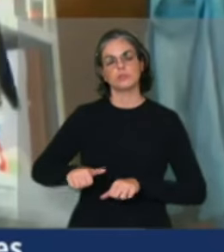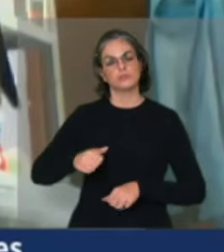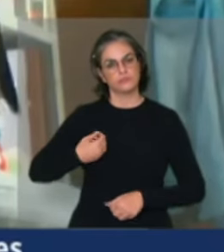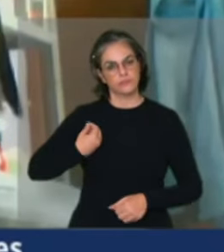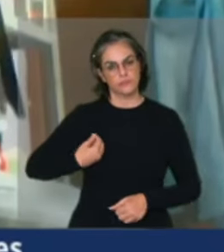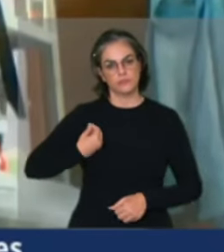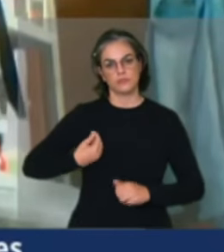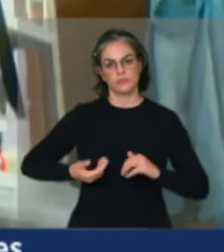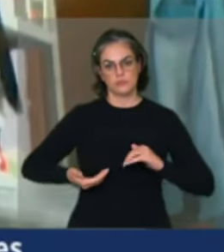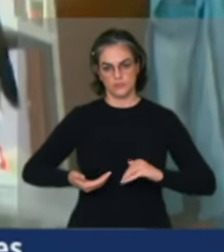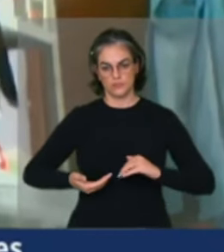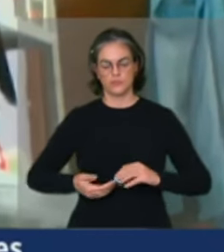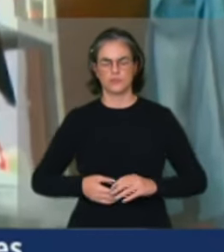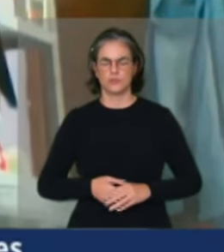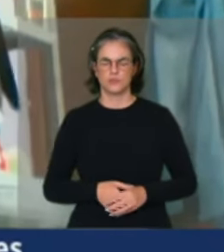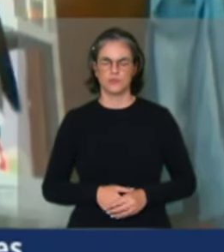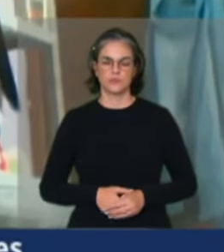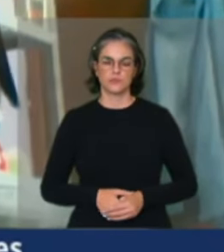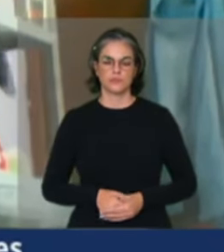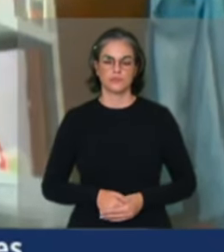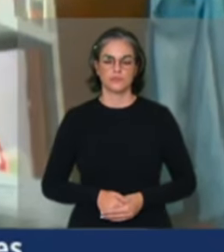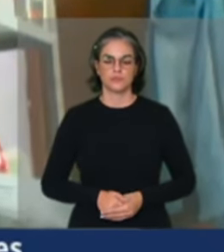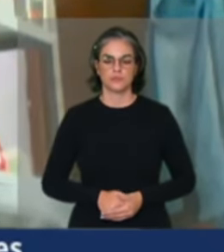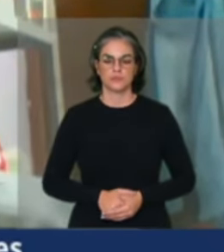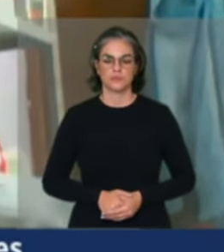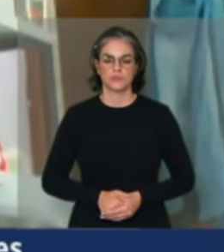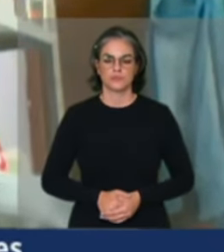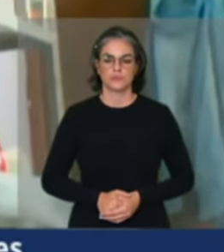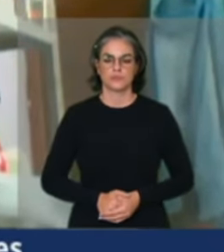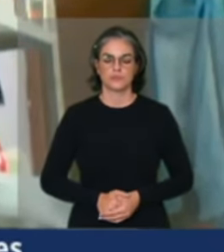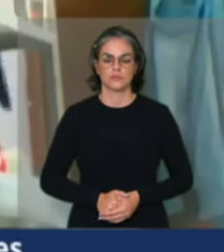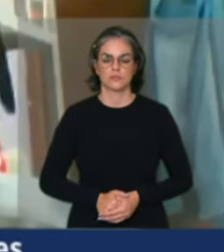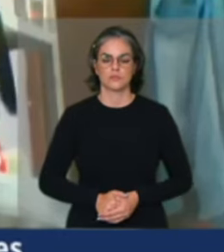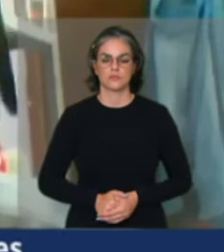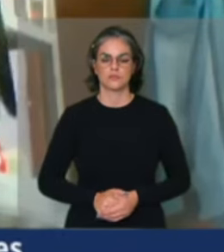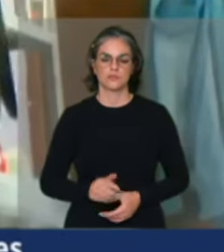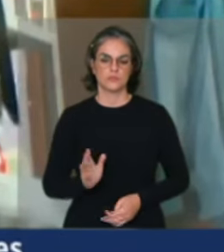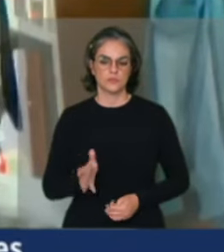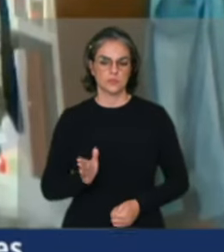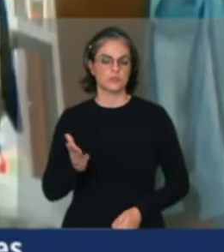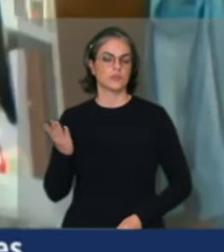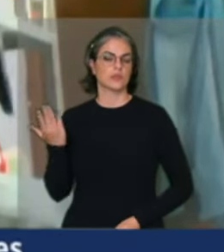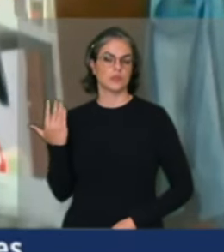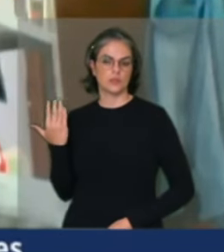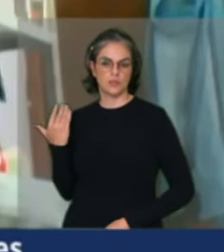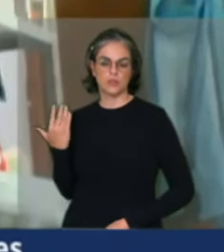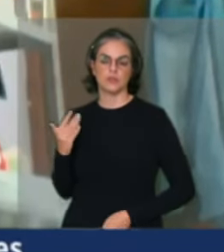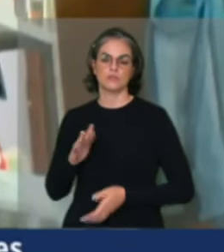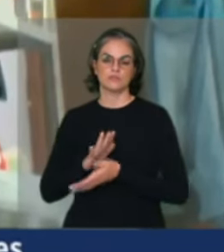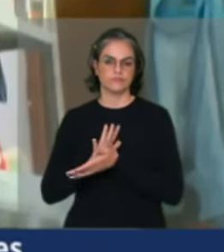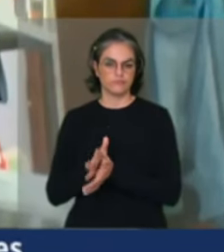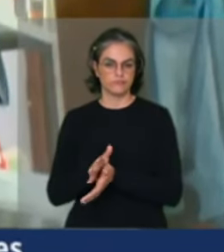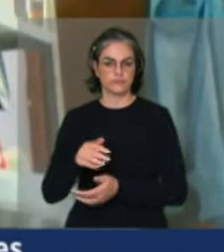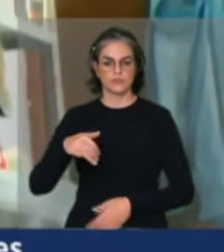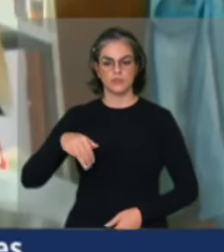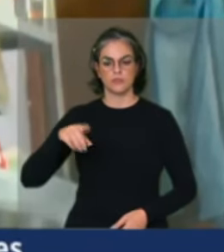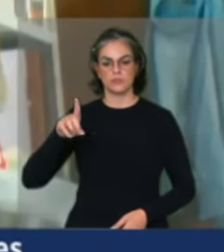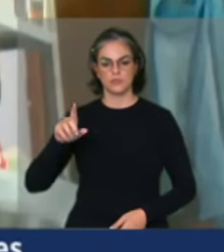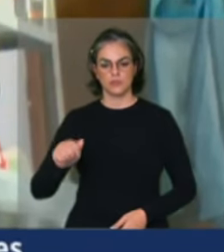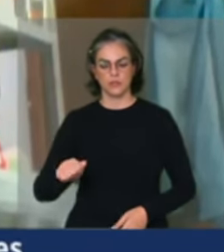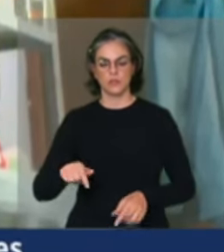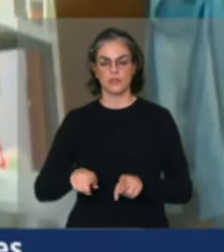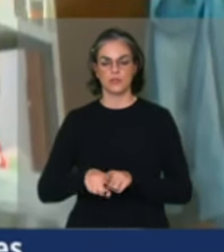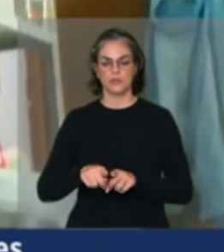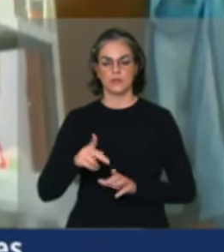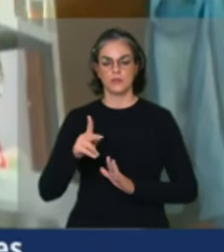Nacional. A gente precisa, já vem no processo de destruição, como foi a destruição do MDA, a destruição do plano safra